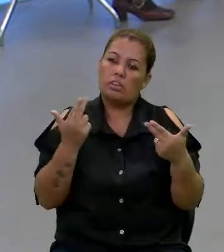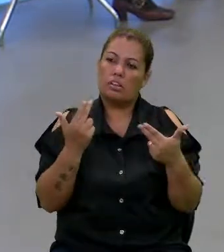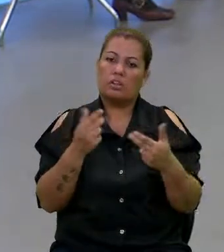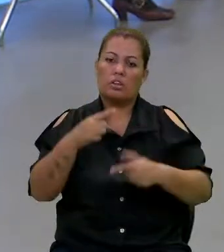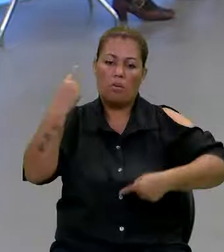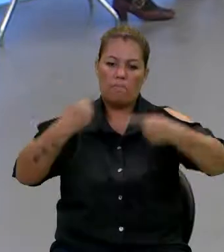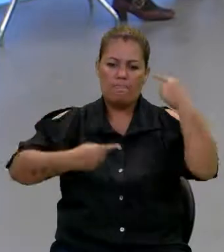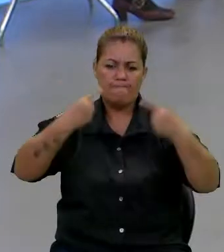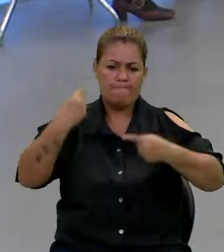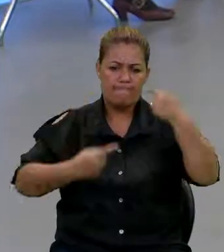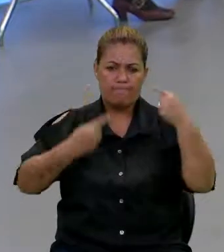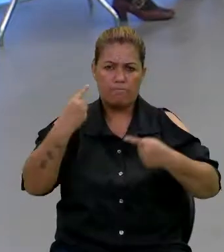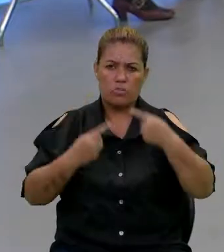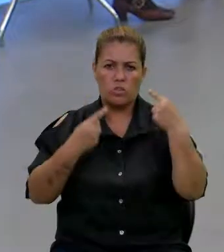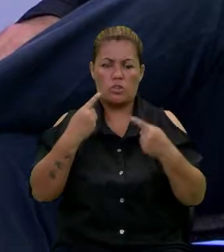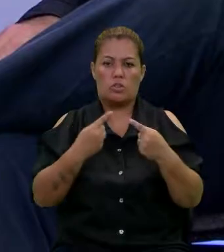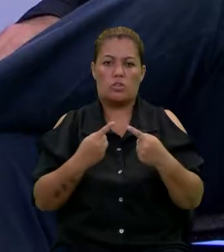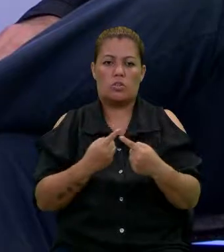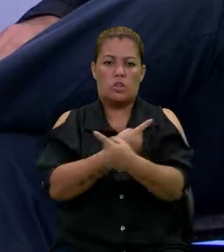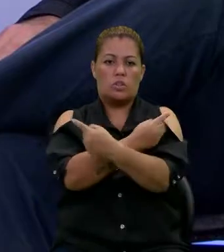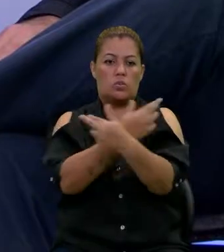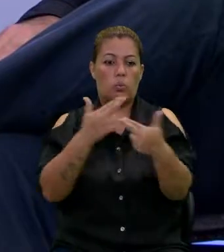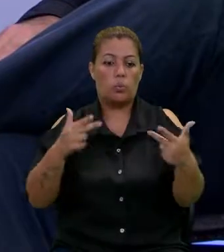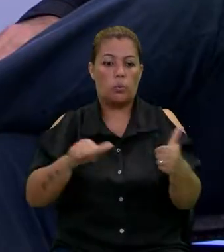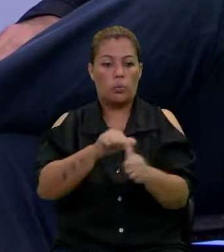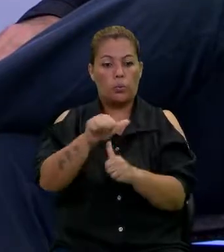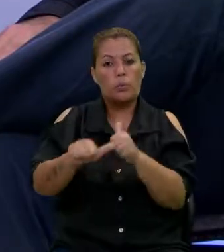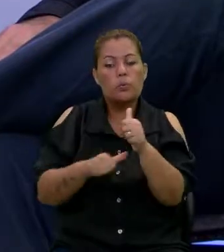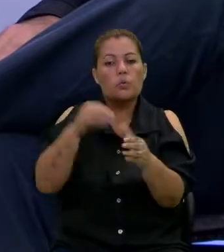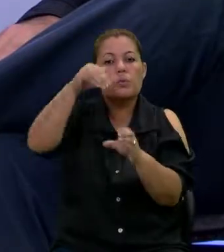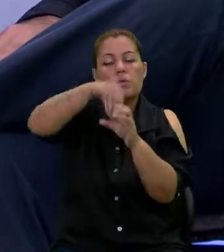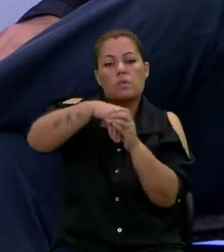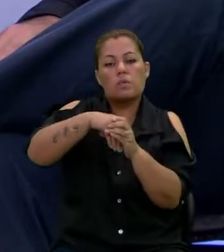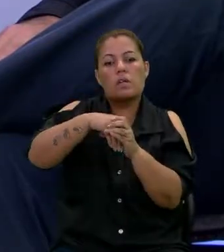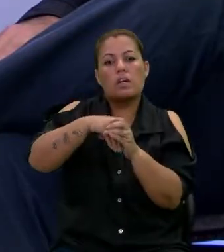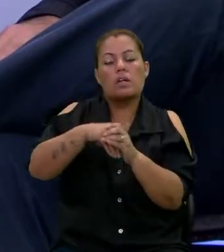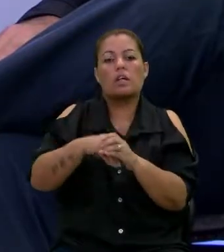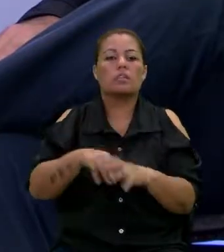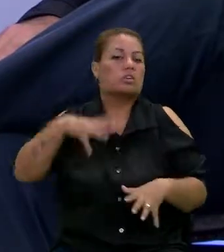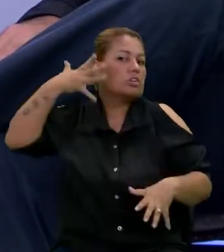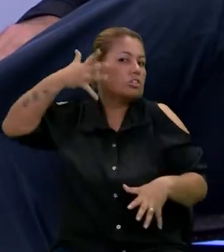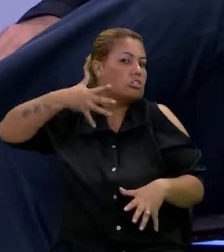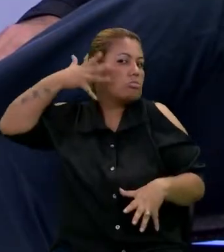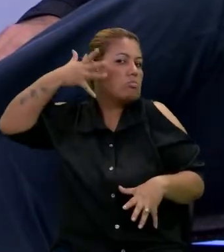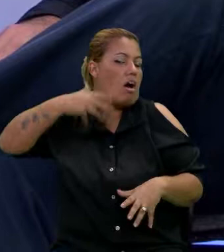discussão, discussões transversais dentro de conferências,